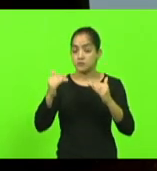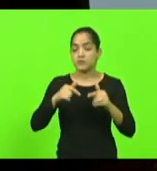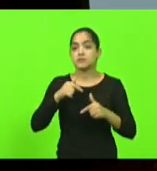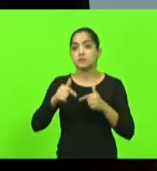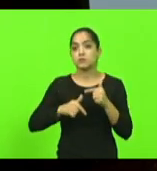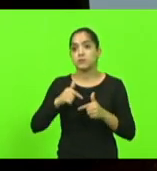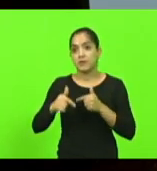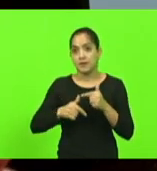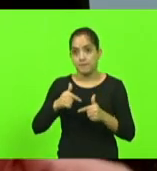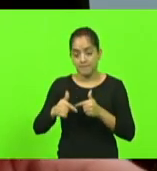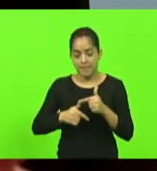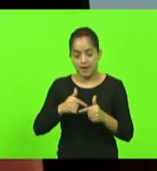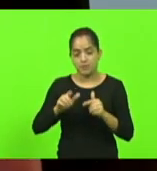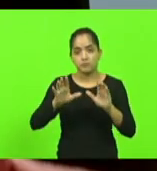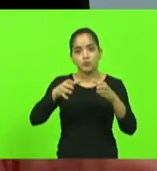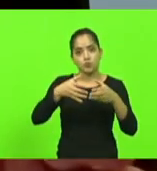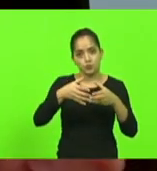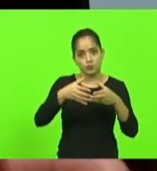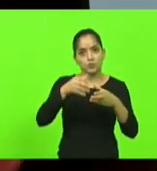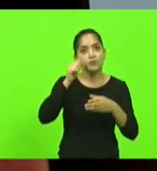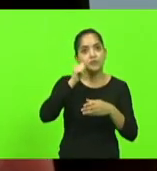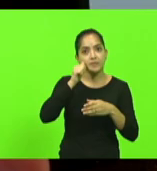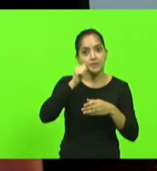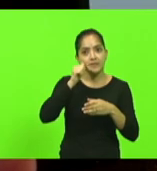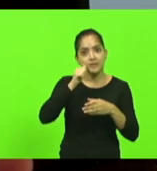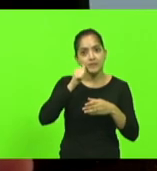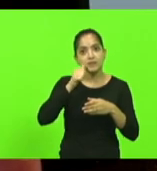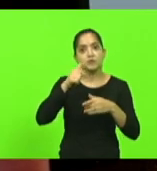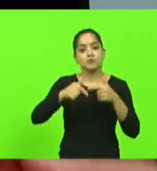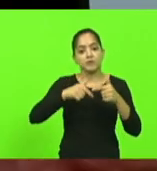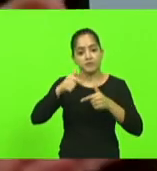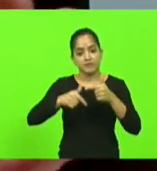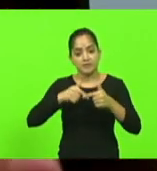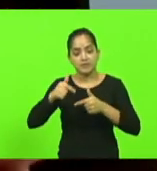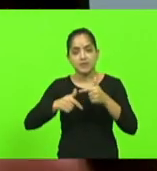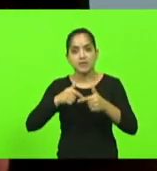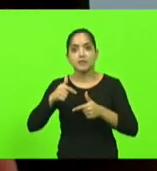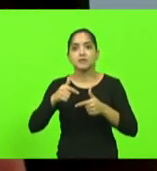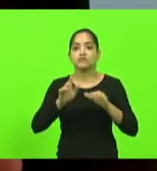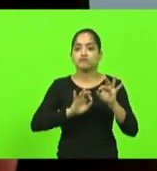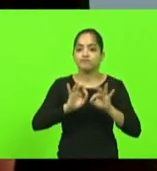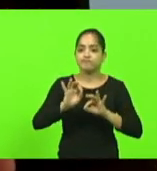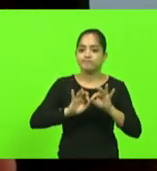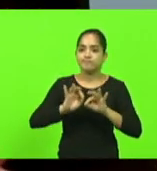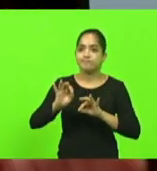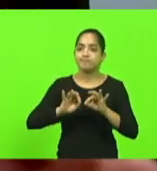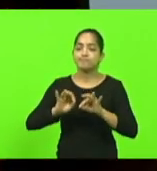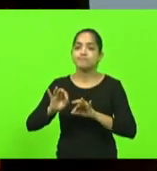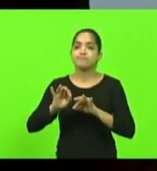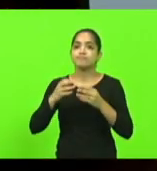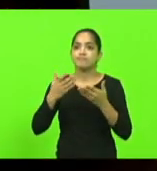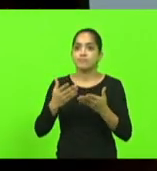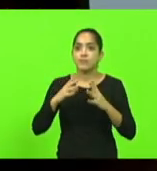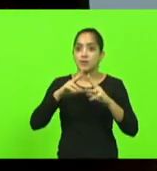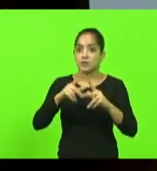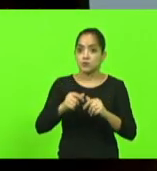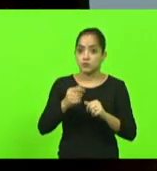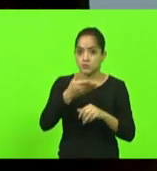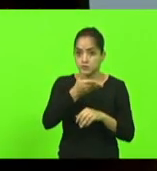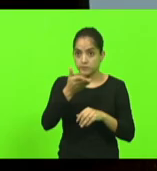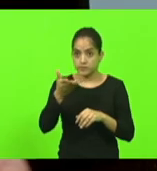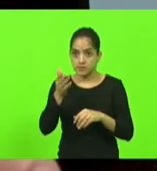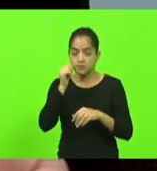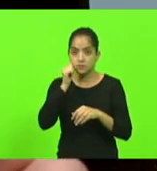que a bancada feminina vem fazendo o nosso respaldo a todas vocês